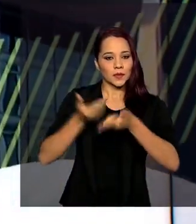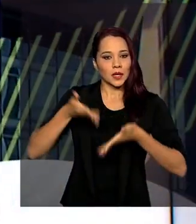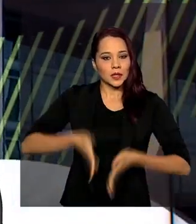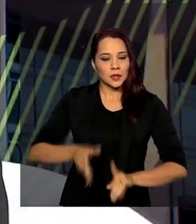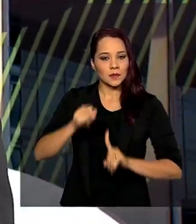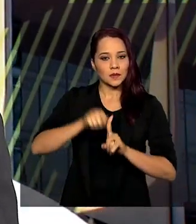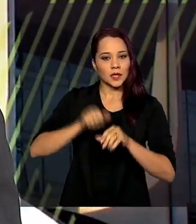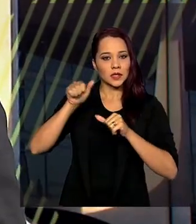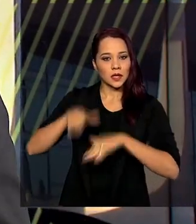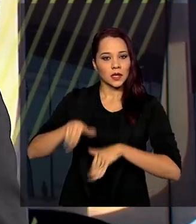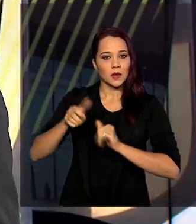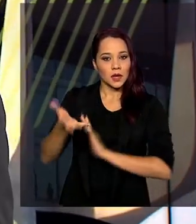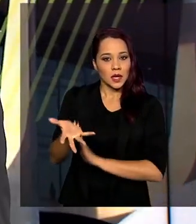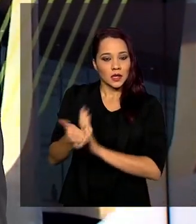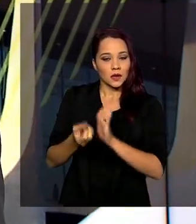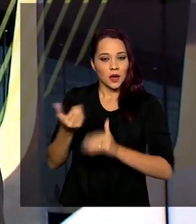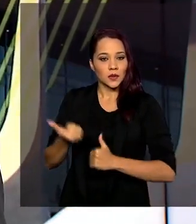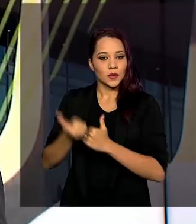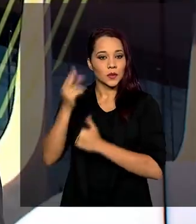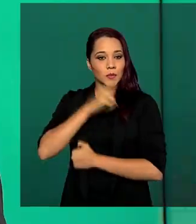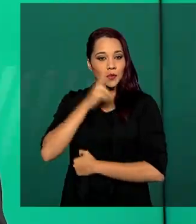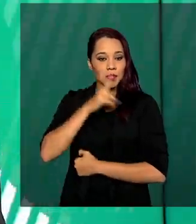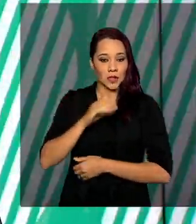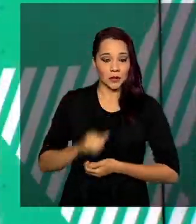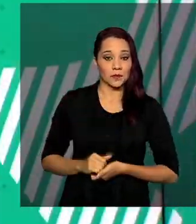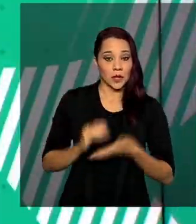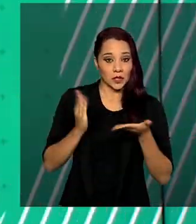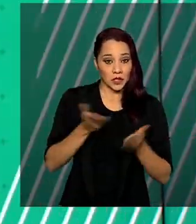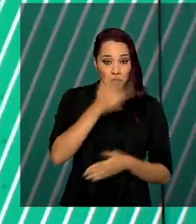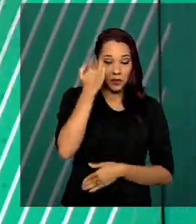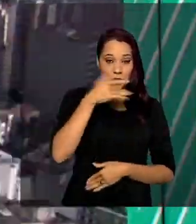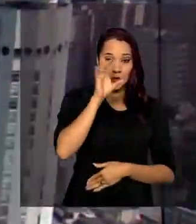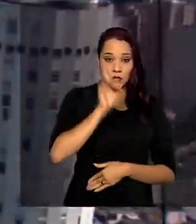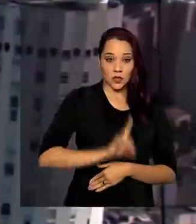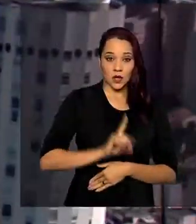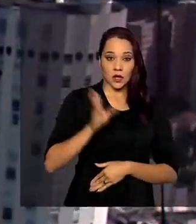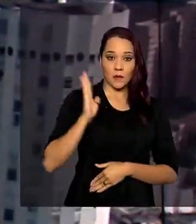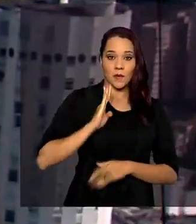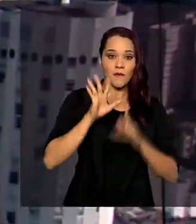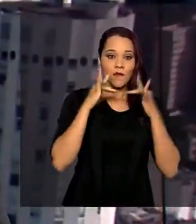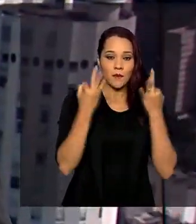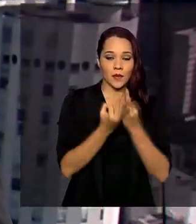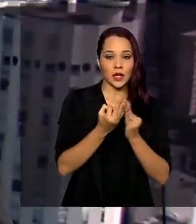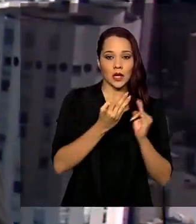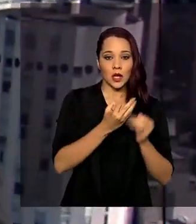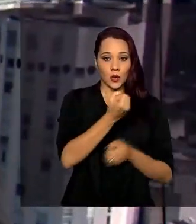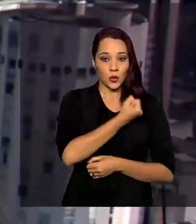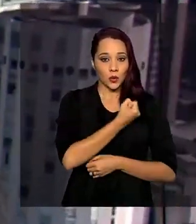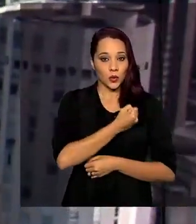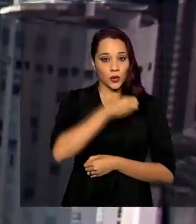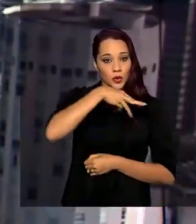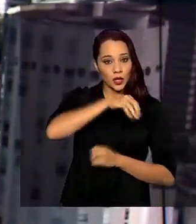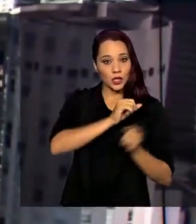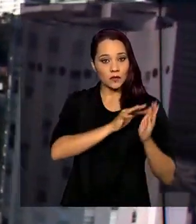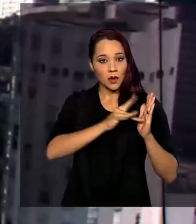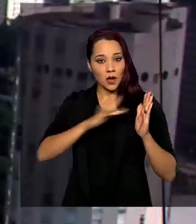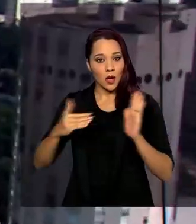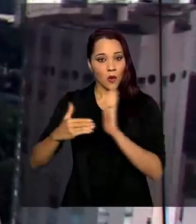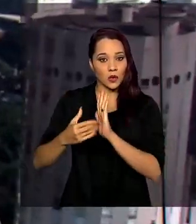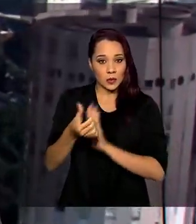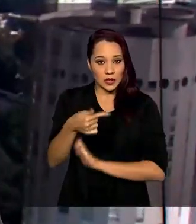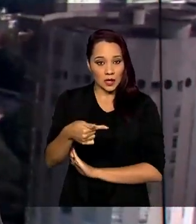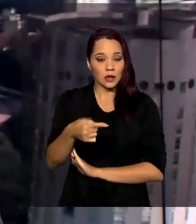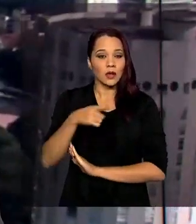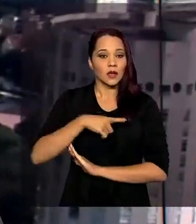em setembro recebem o auxílio emergencial. Já os beneficiários do Bolsa Família, com o NIS Final 7, recebem a